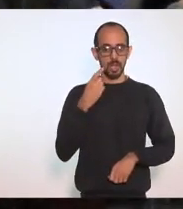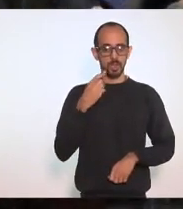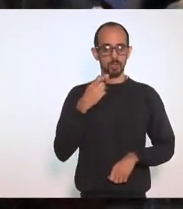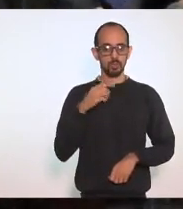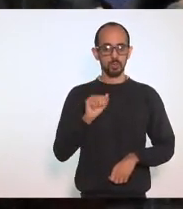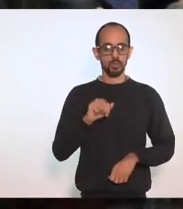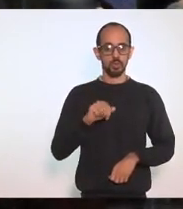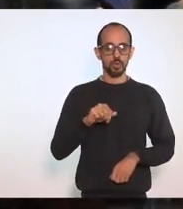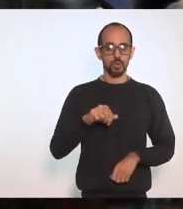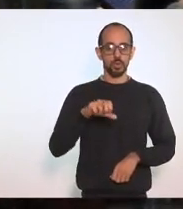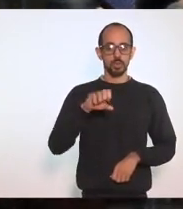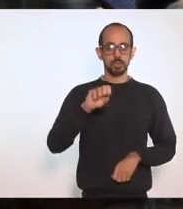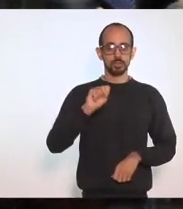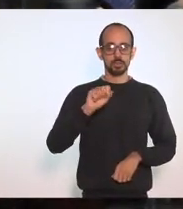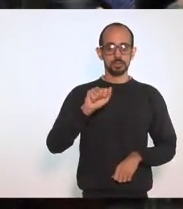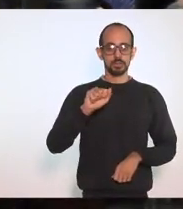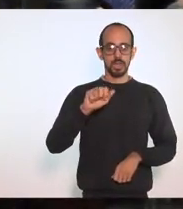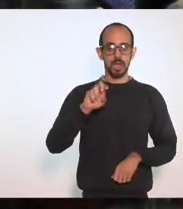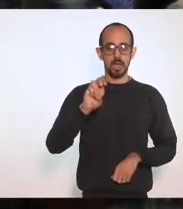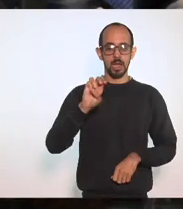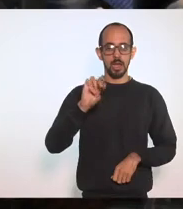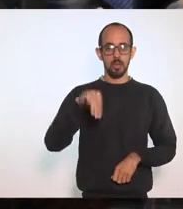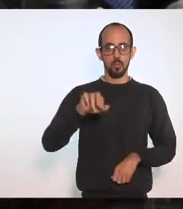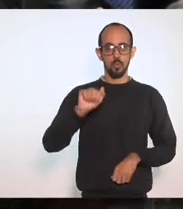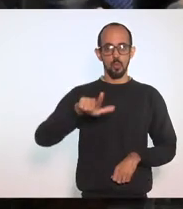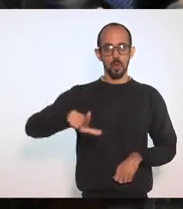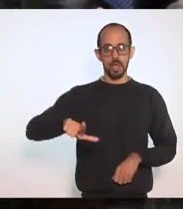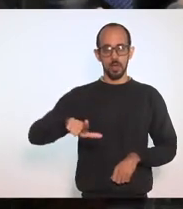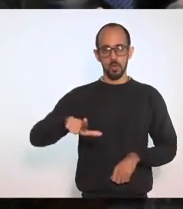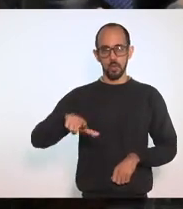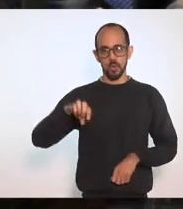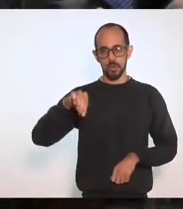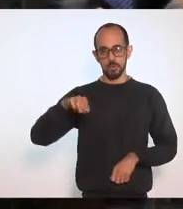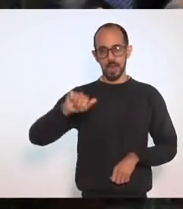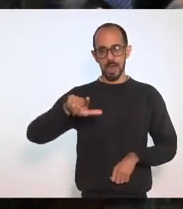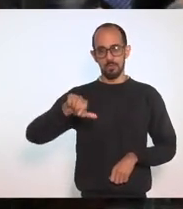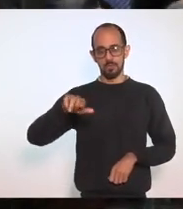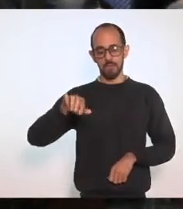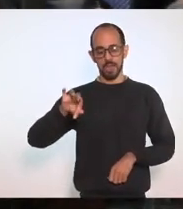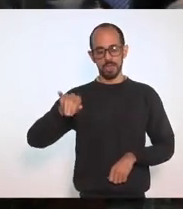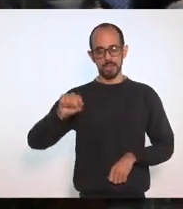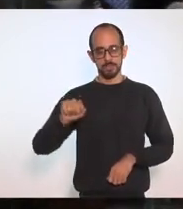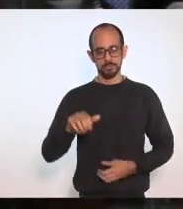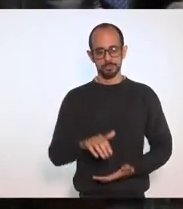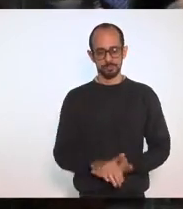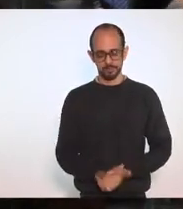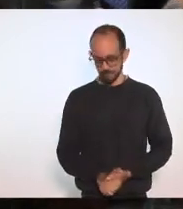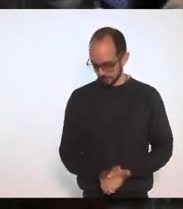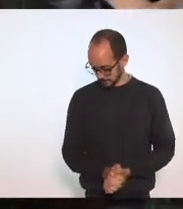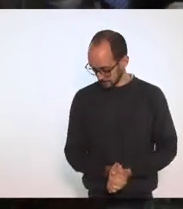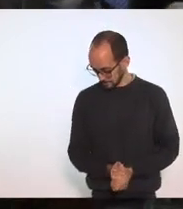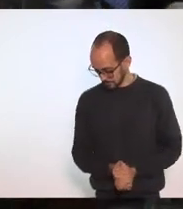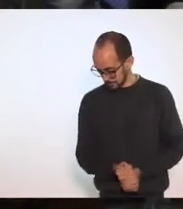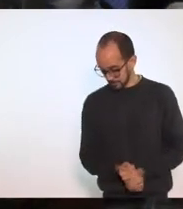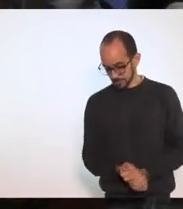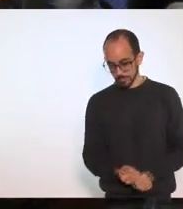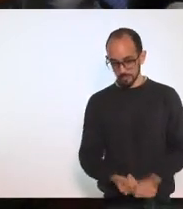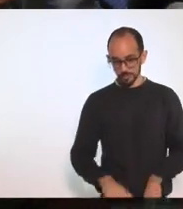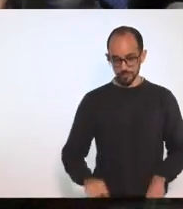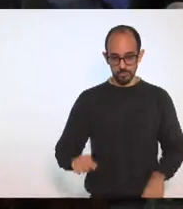Deputado Samuel Malafaia Vossa Excelência Dispõe de 10 minutos No tempo regimental Olá